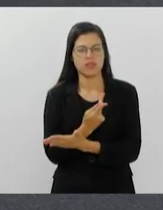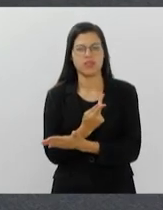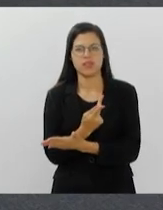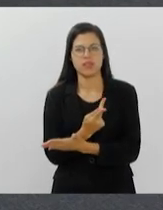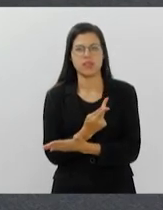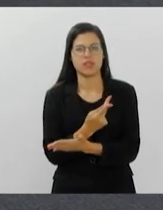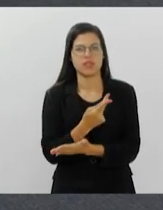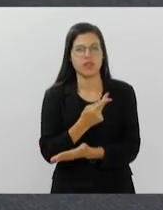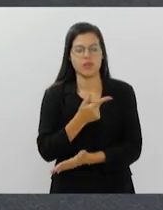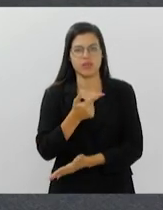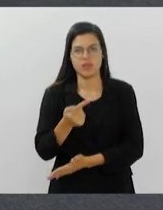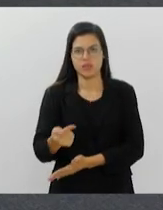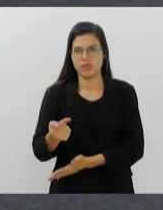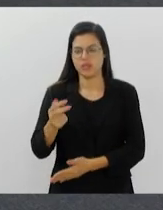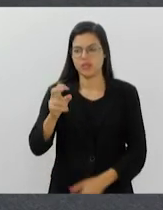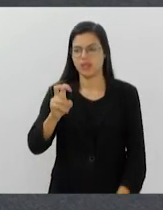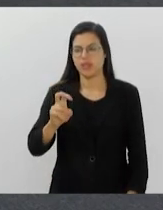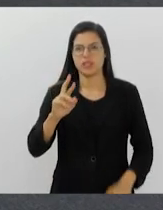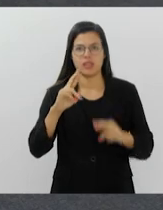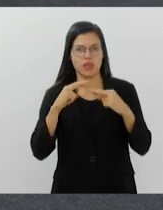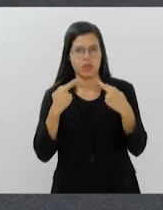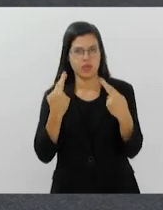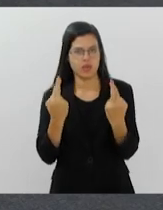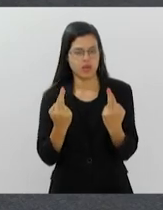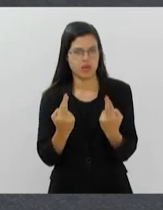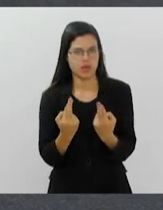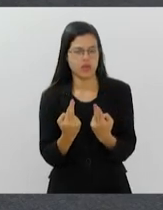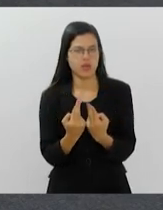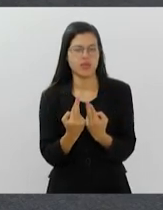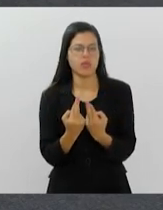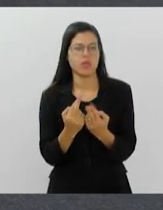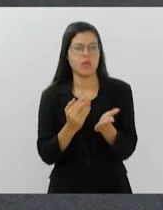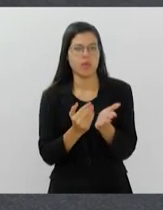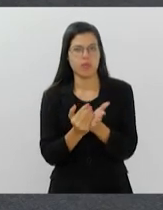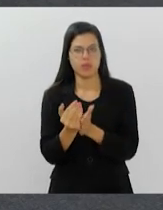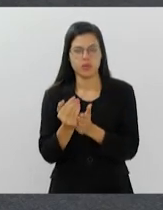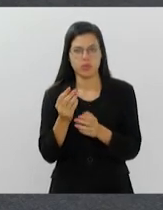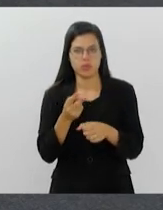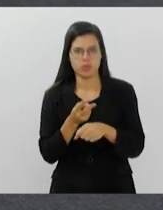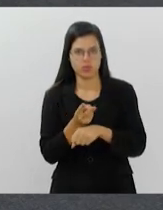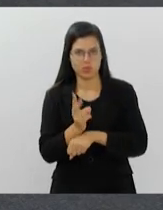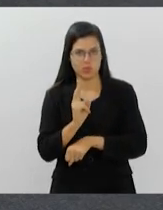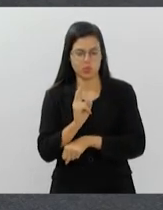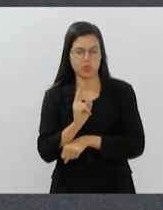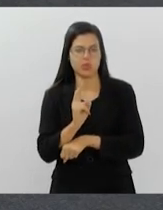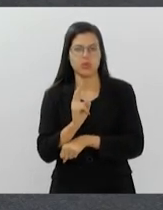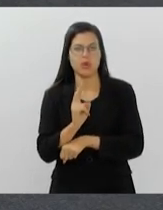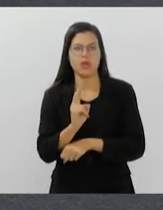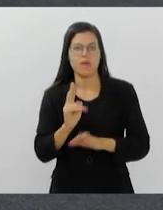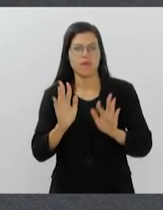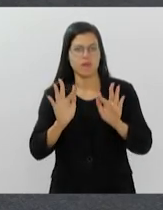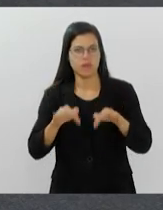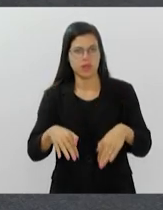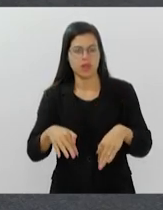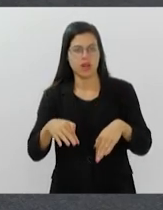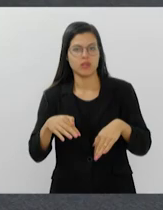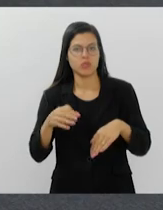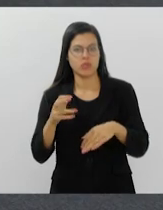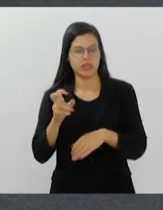75ª sessão ordinária, que, iniciada às 14h, foi encerrada às